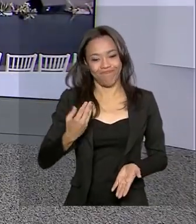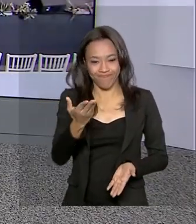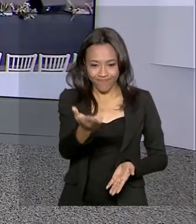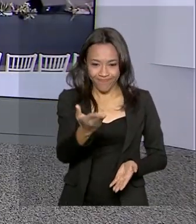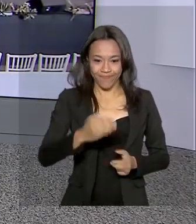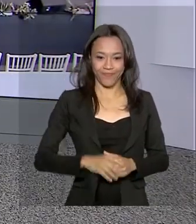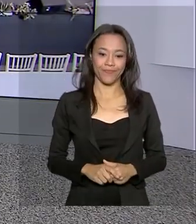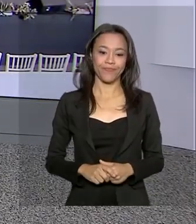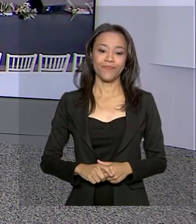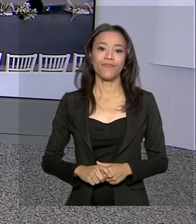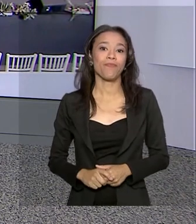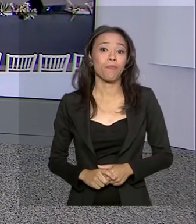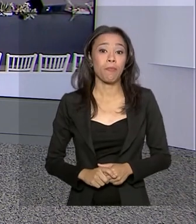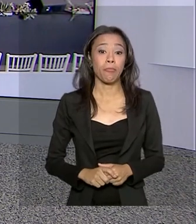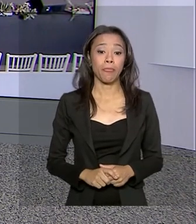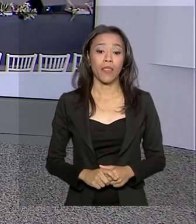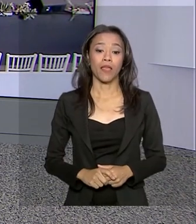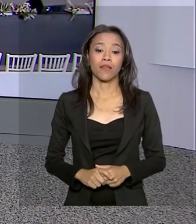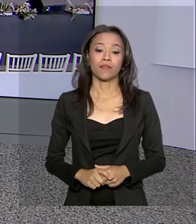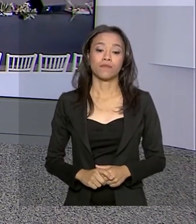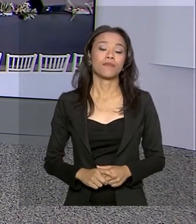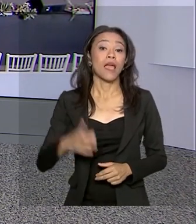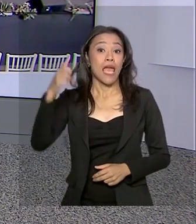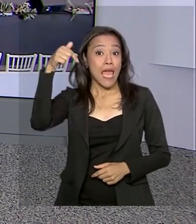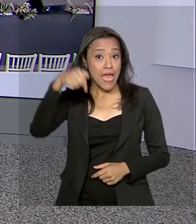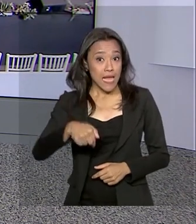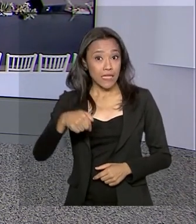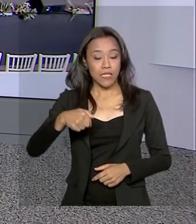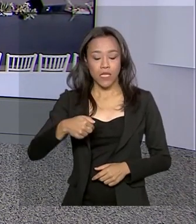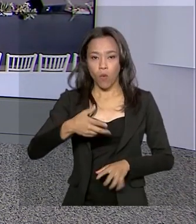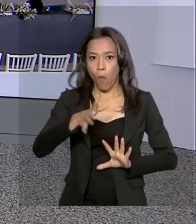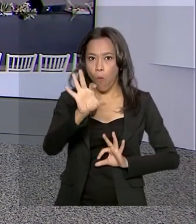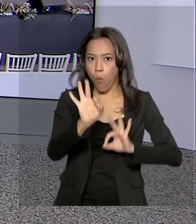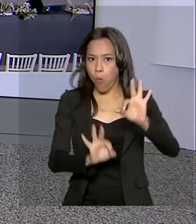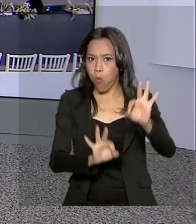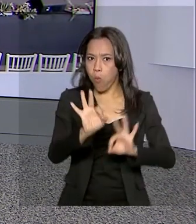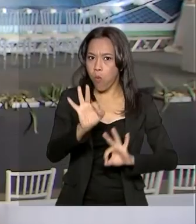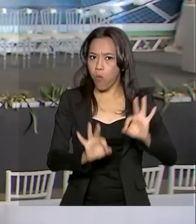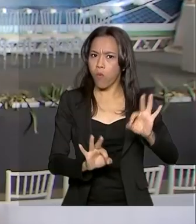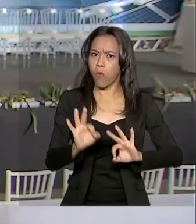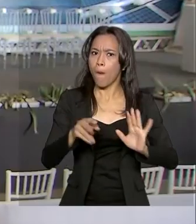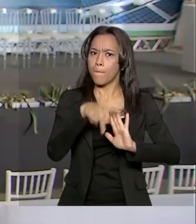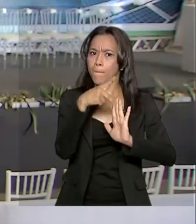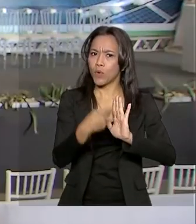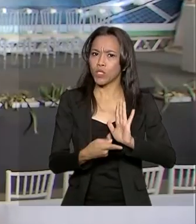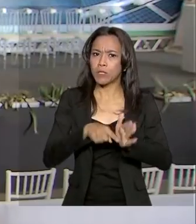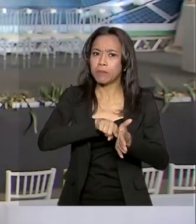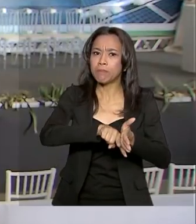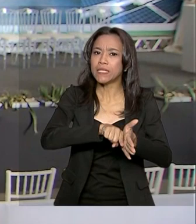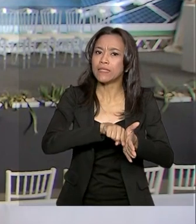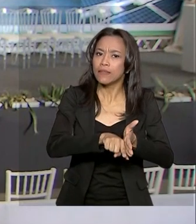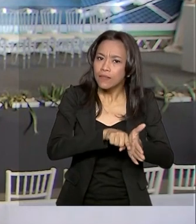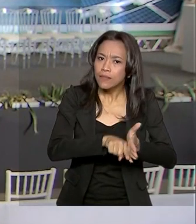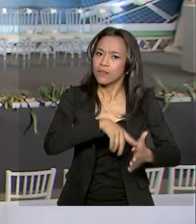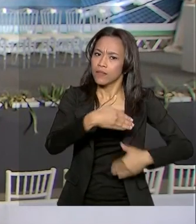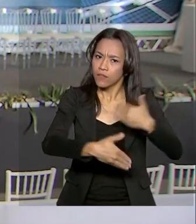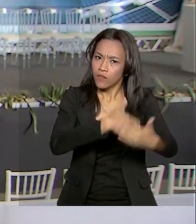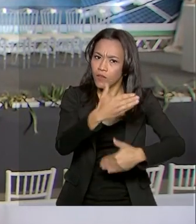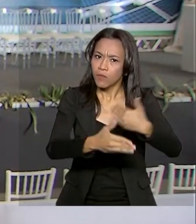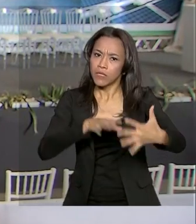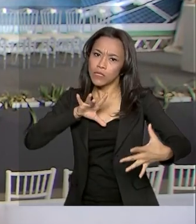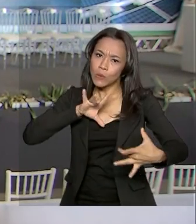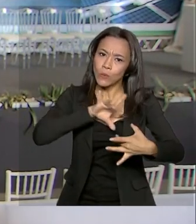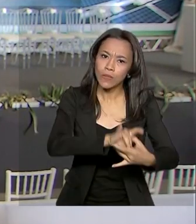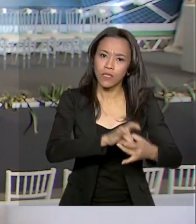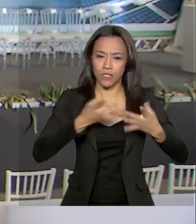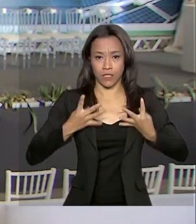Noronha, bom dia para você. Esse é o maior projeto de pesquisa e desenvolvimento desse tipo de tecnologia flutuante